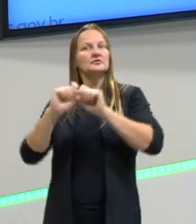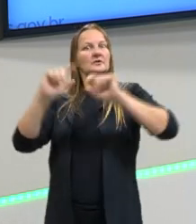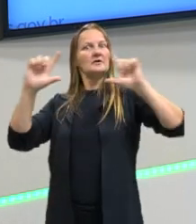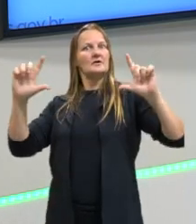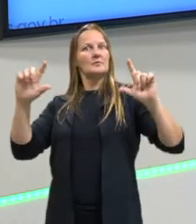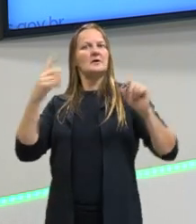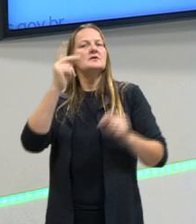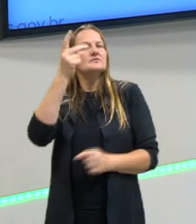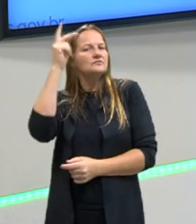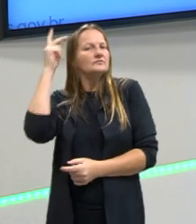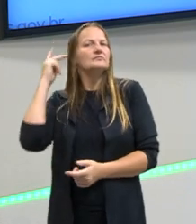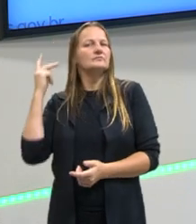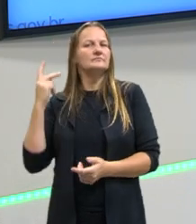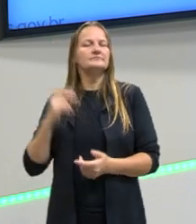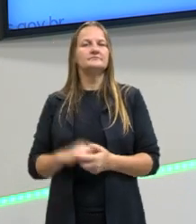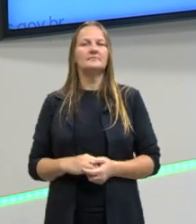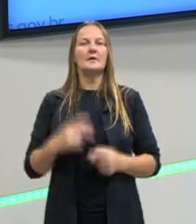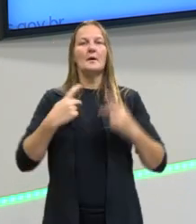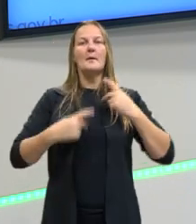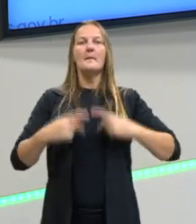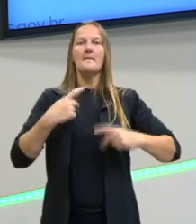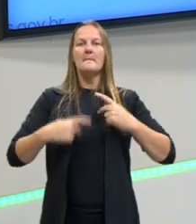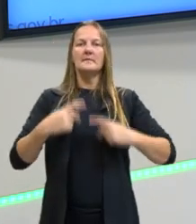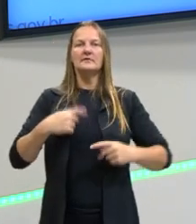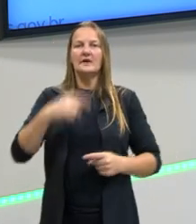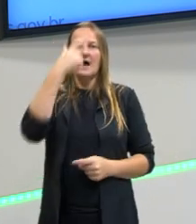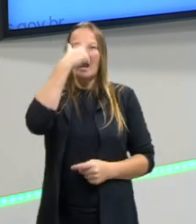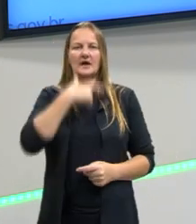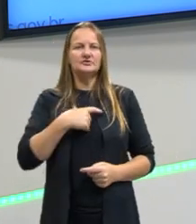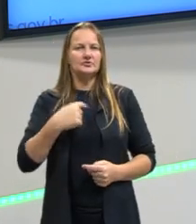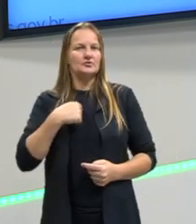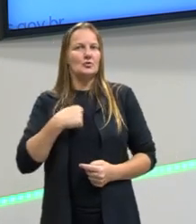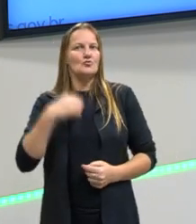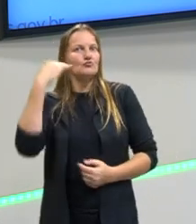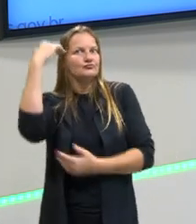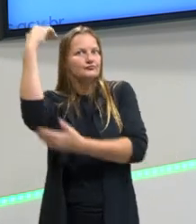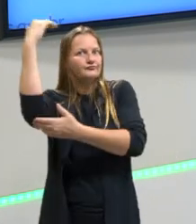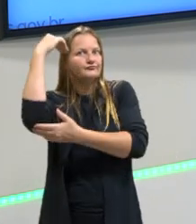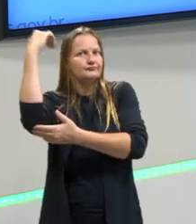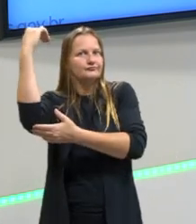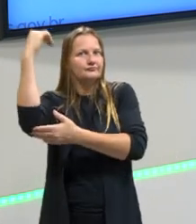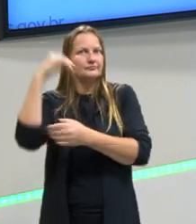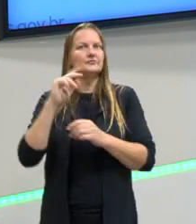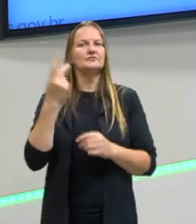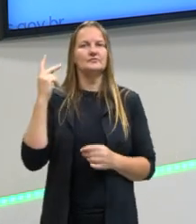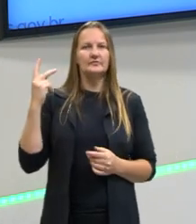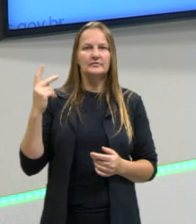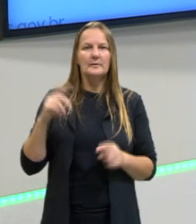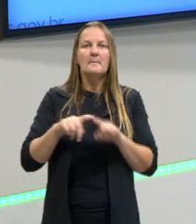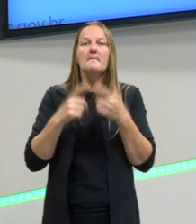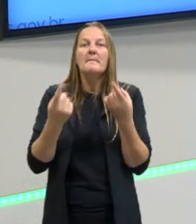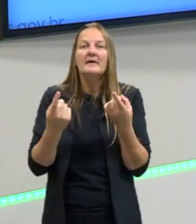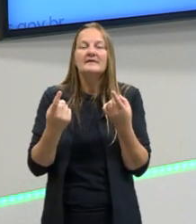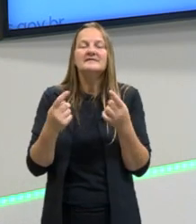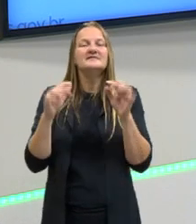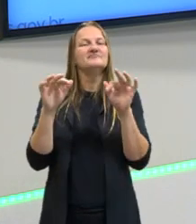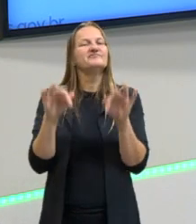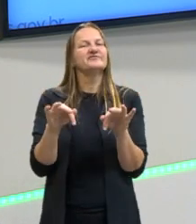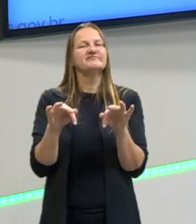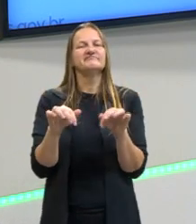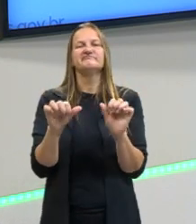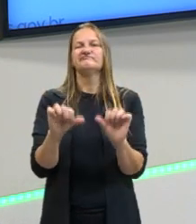histórias. A personagem acha que ela vai ter sucesso ao final da história, mas ela não tem.